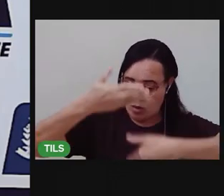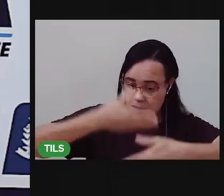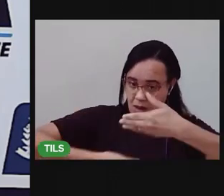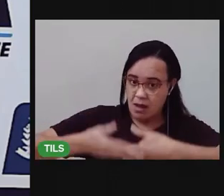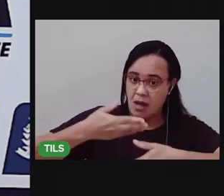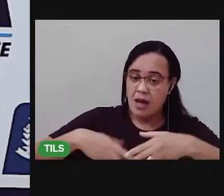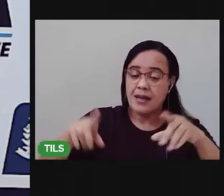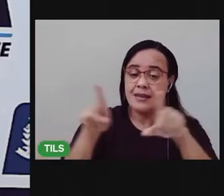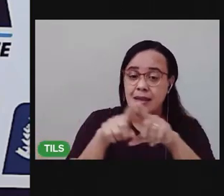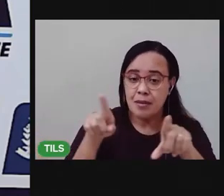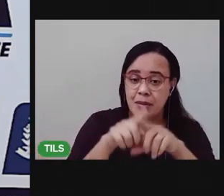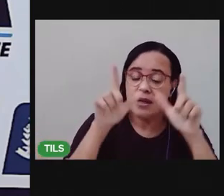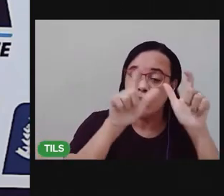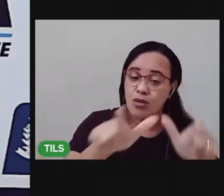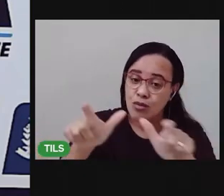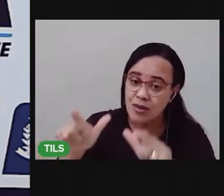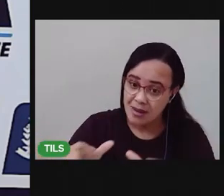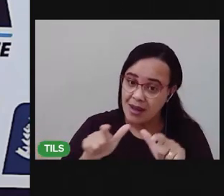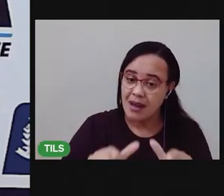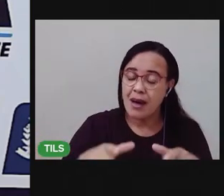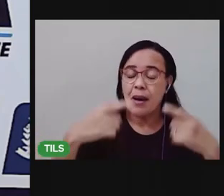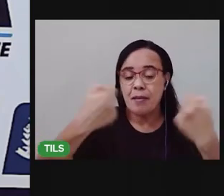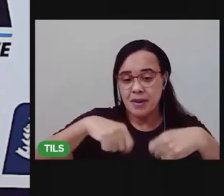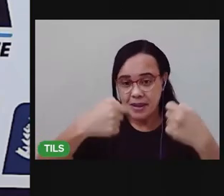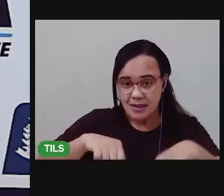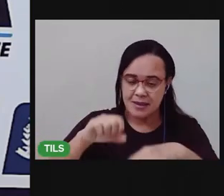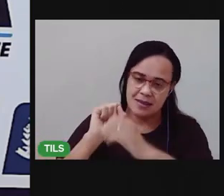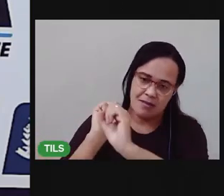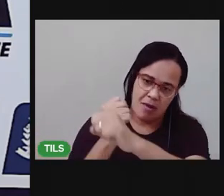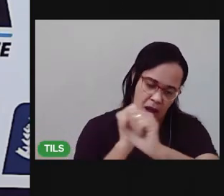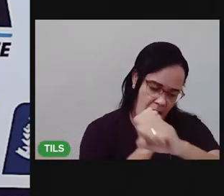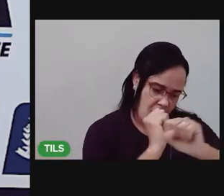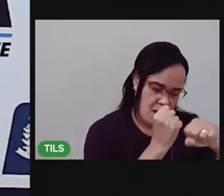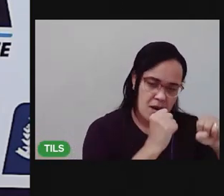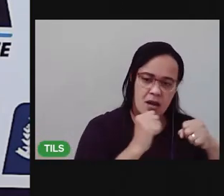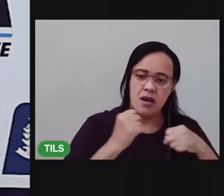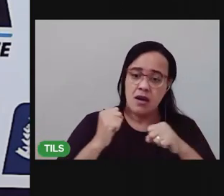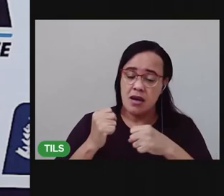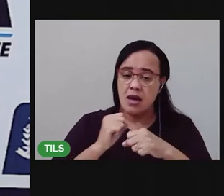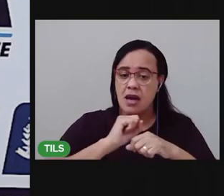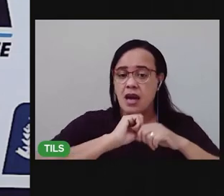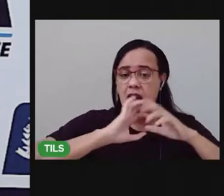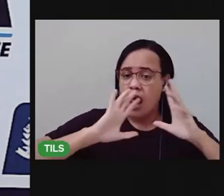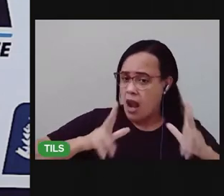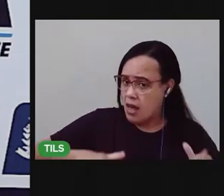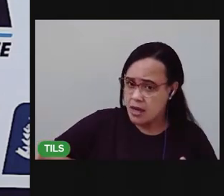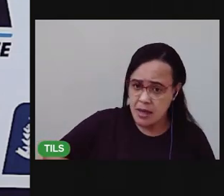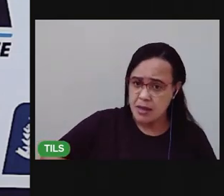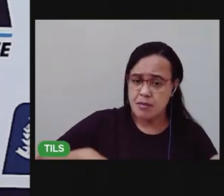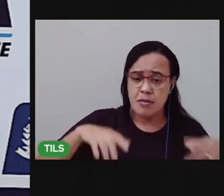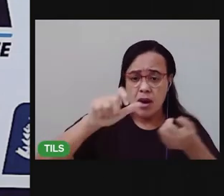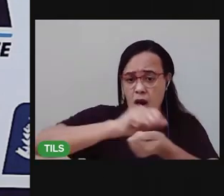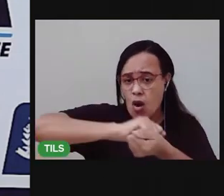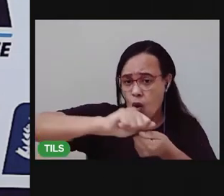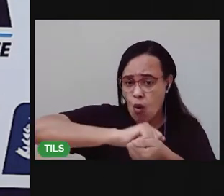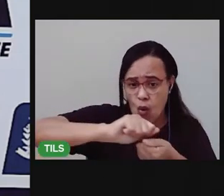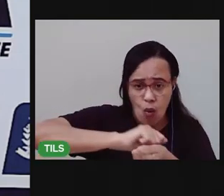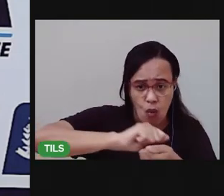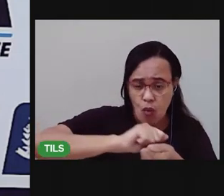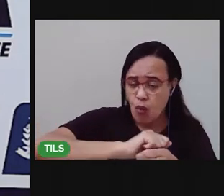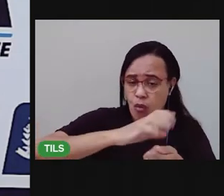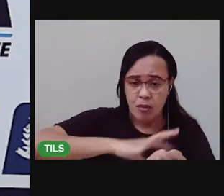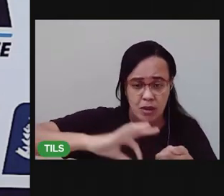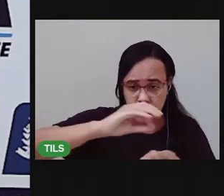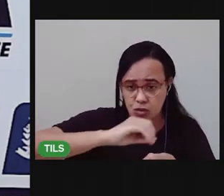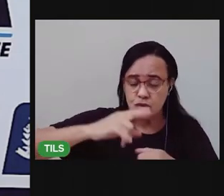a casa né tirar a poeira dos móveis lavar as roupas para não acumular fungos lavar os banheiros